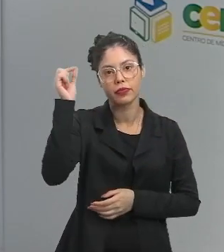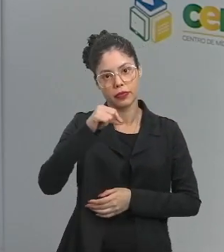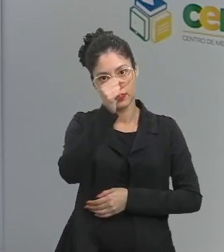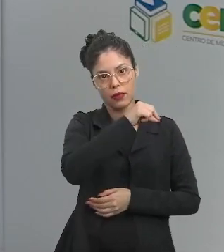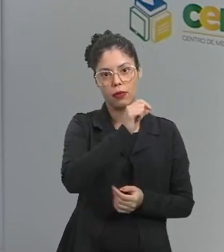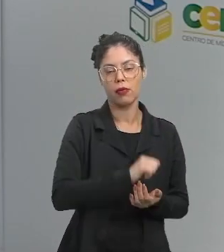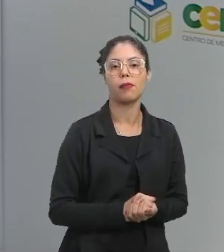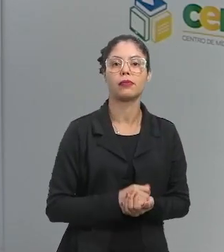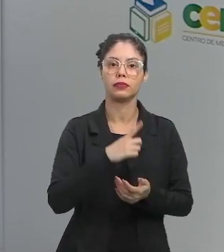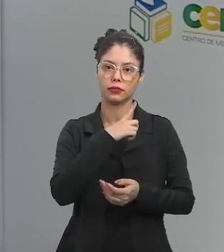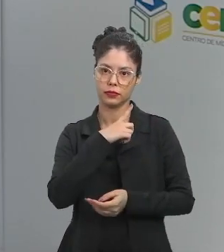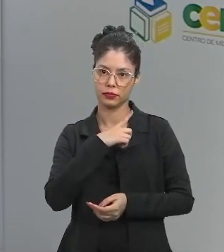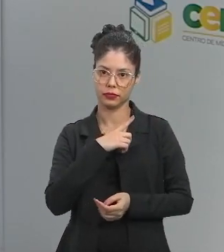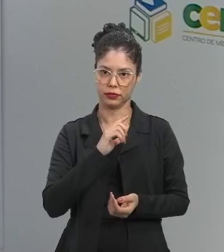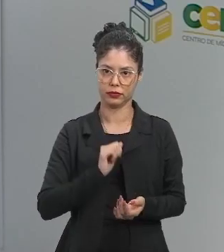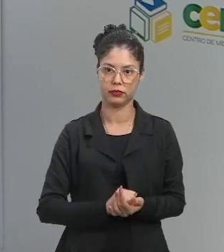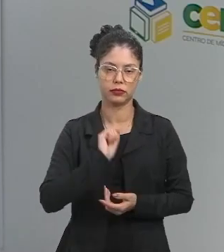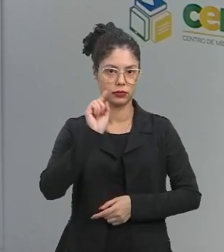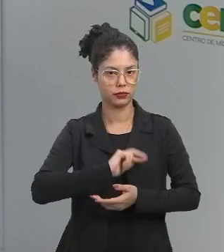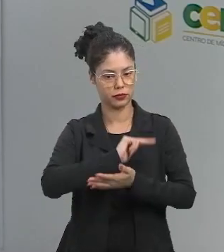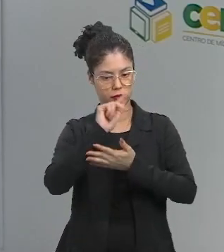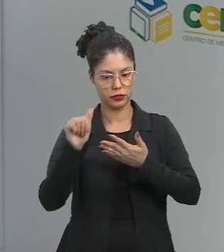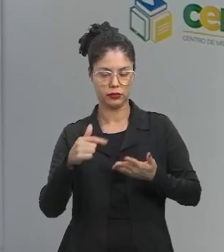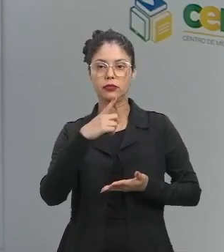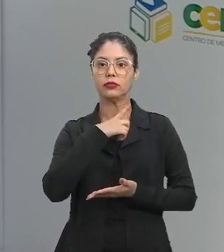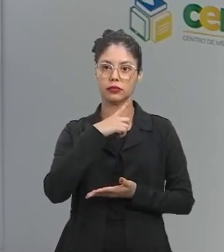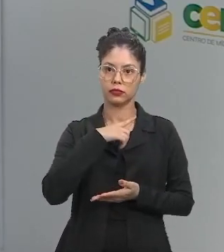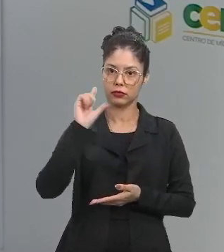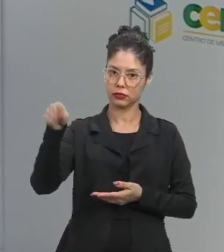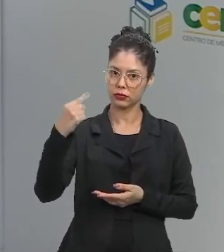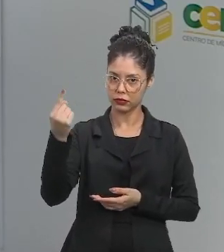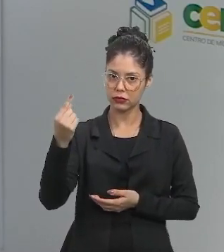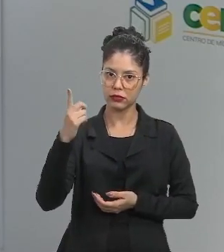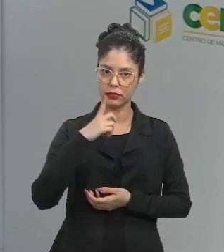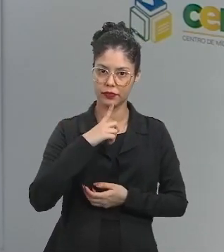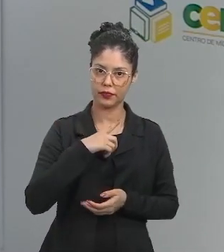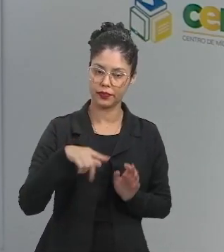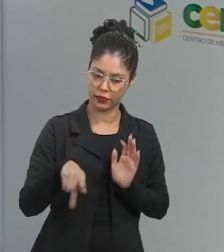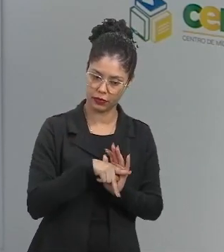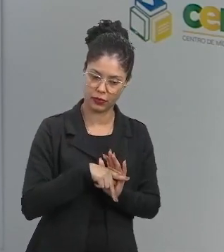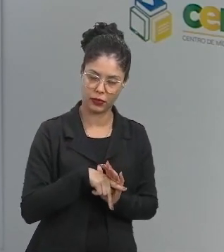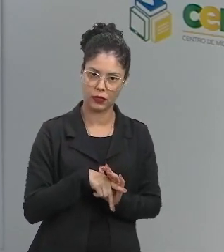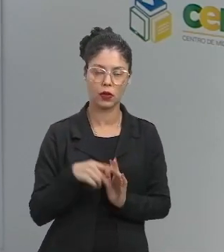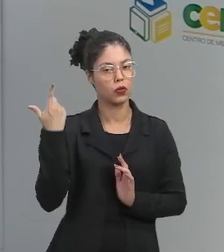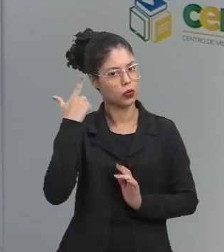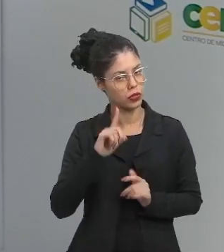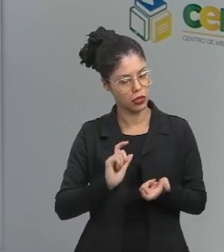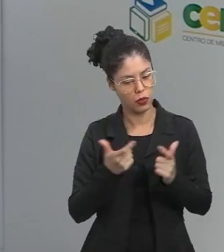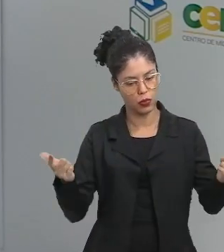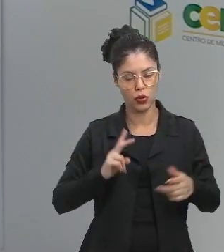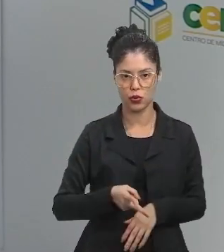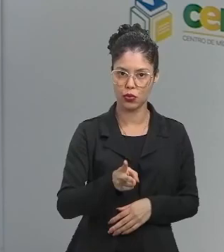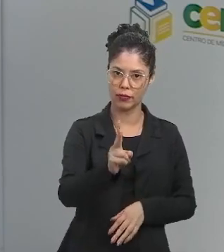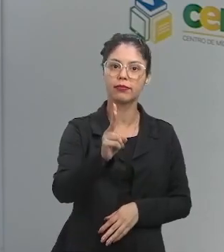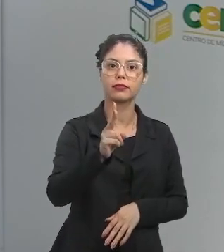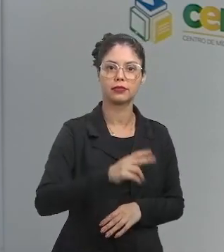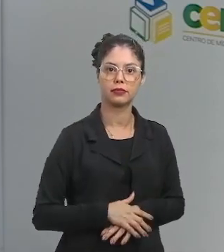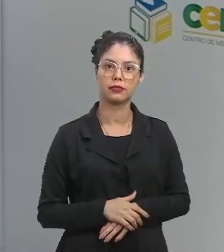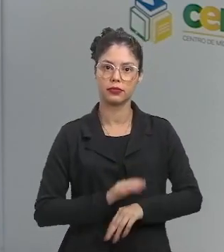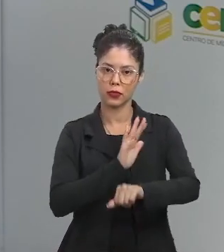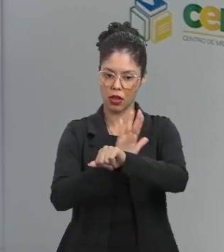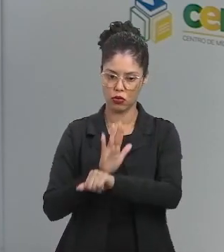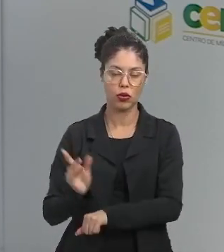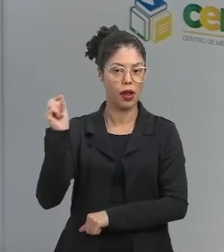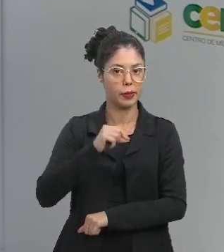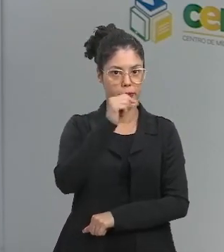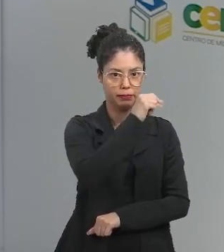então, polinizar. E aquela diversidade que ali estava, agora ela vai permanecer polar com a ajuda